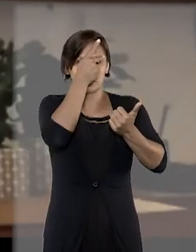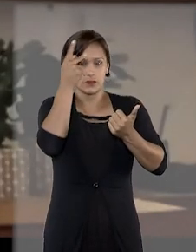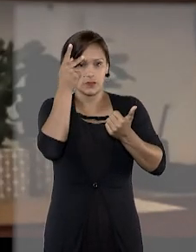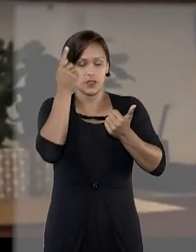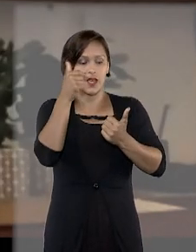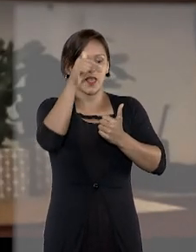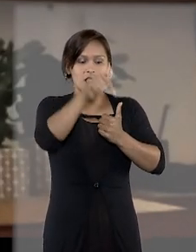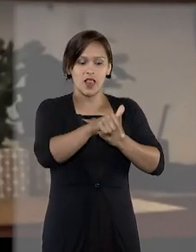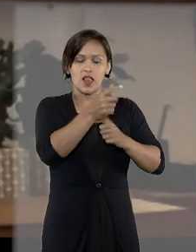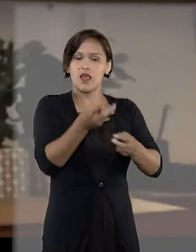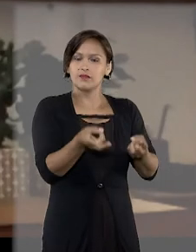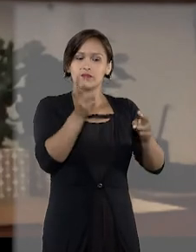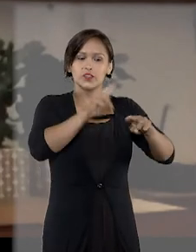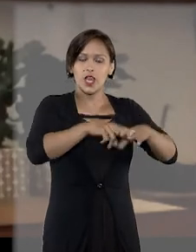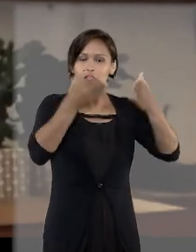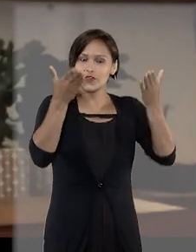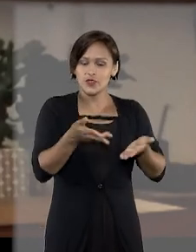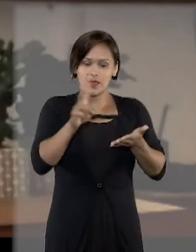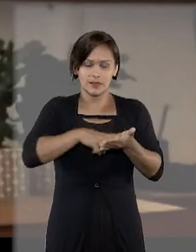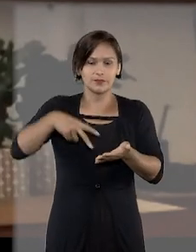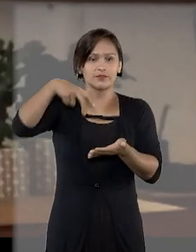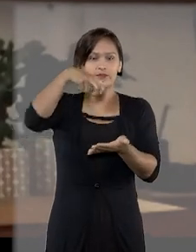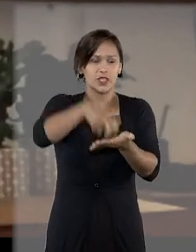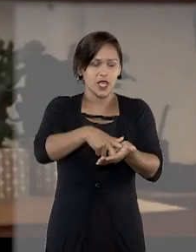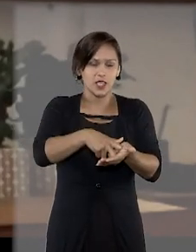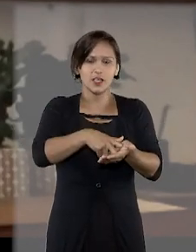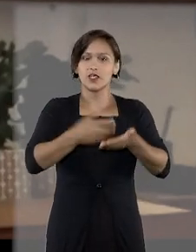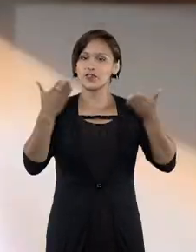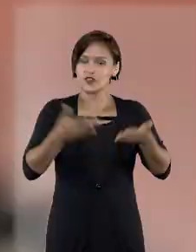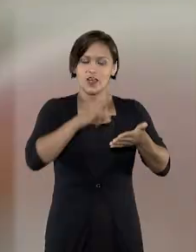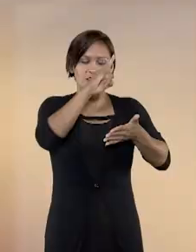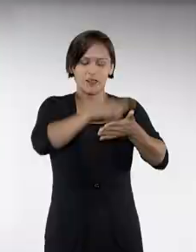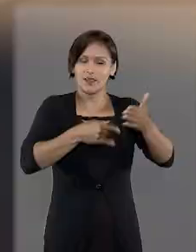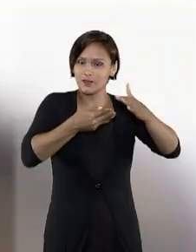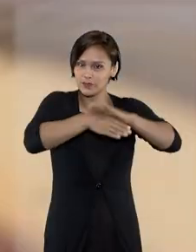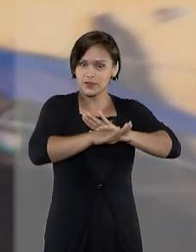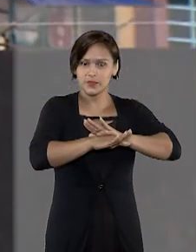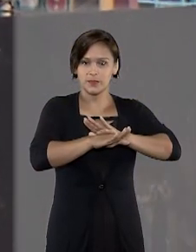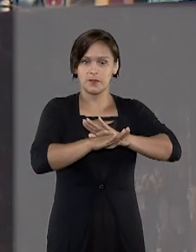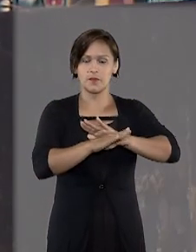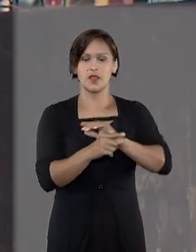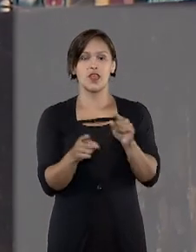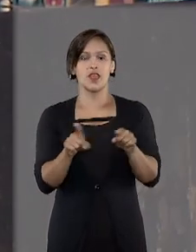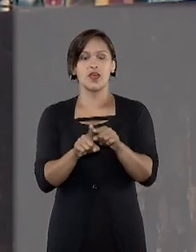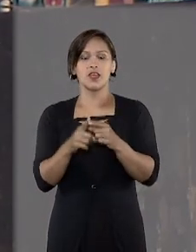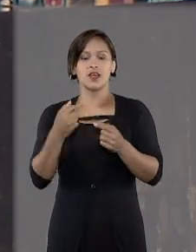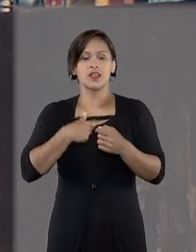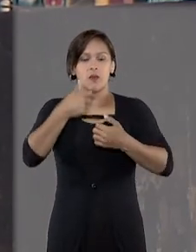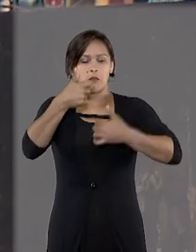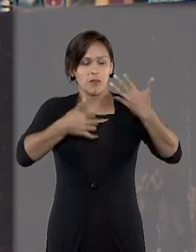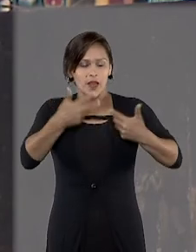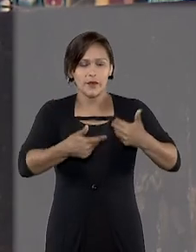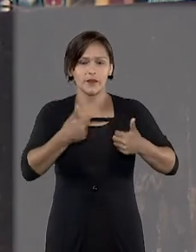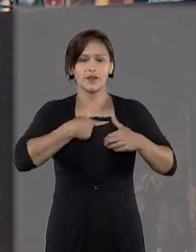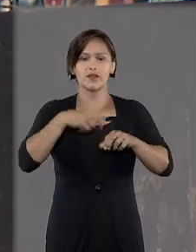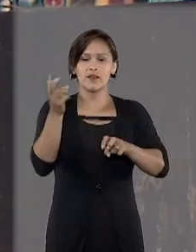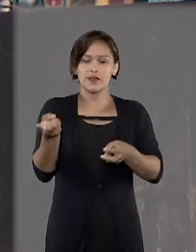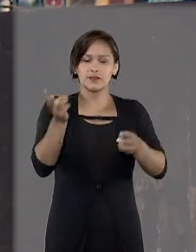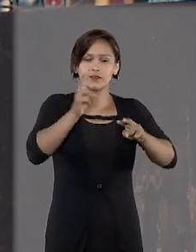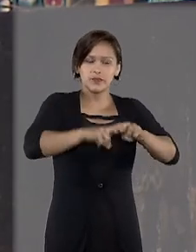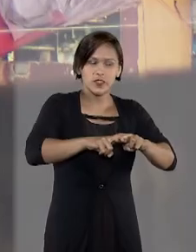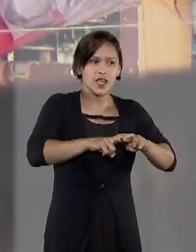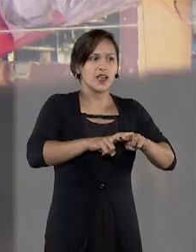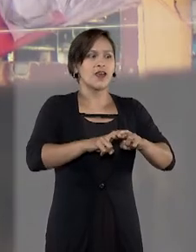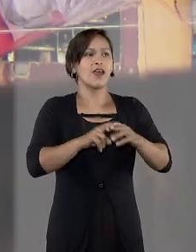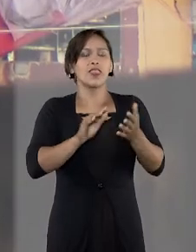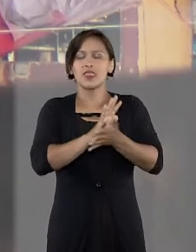pessoas que estão lá, que já têm as suas condenações definitivas e, portanto, na maioria das vezes, elas estão